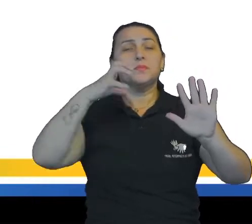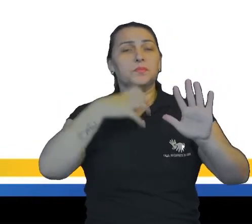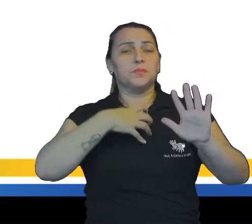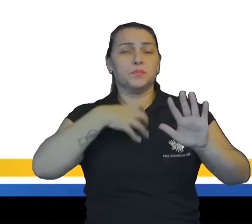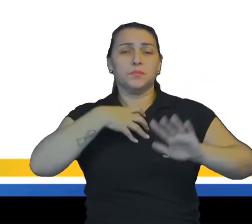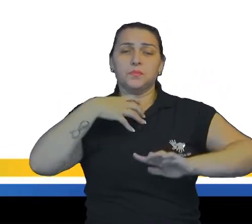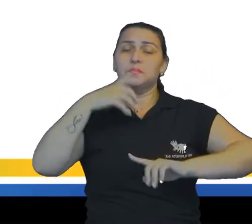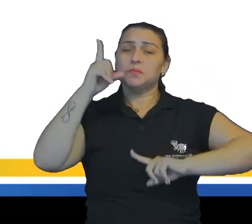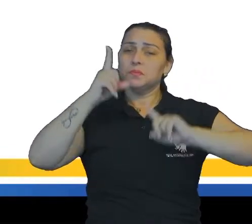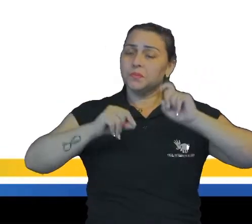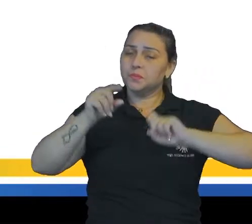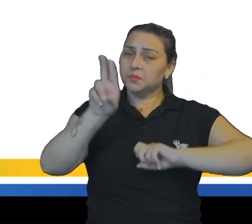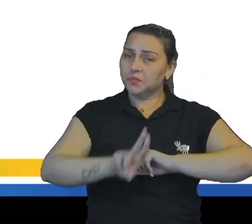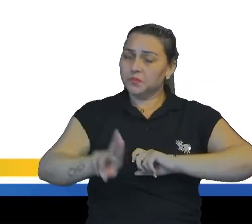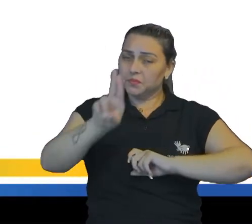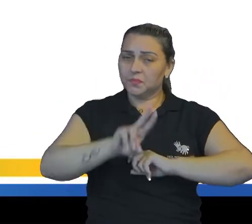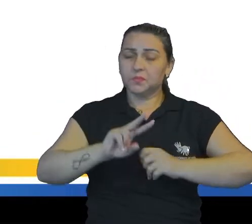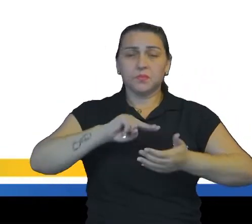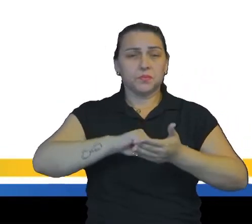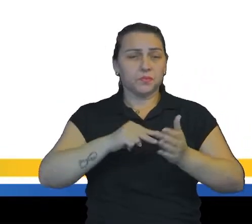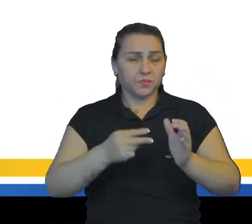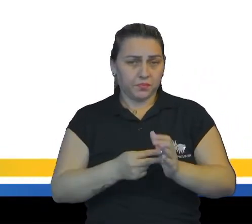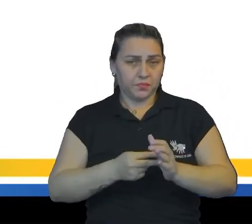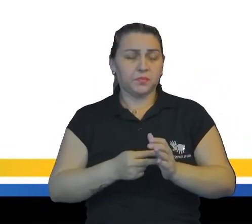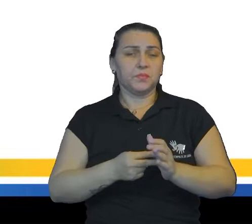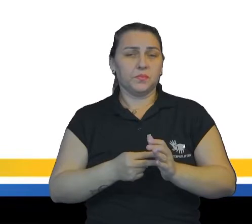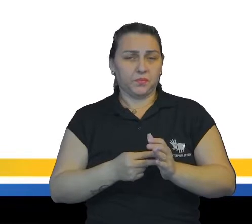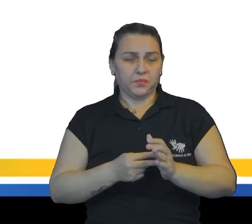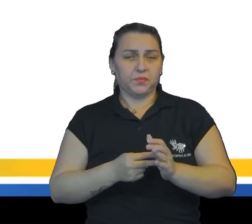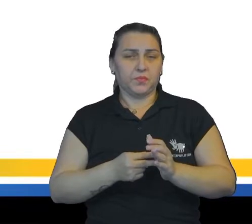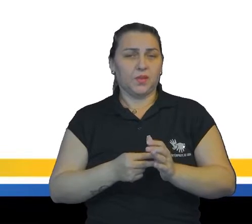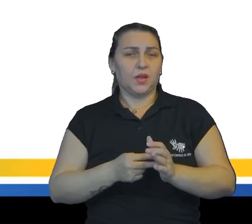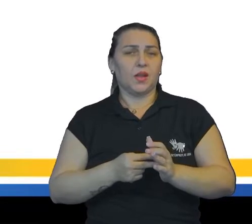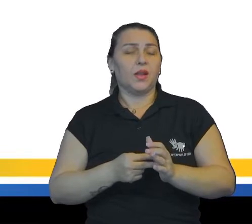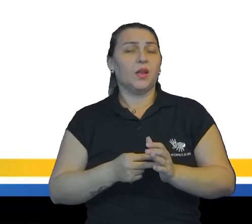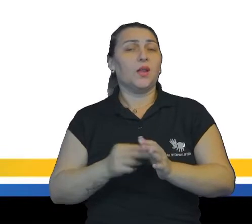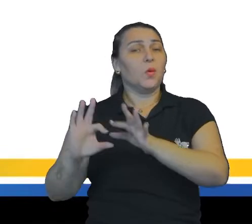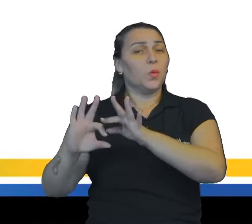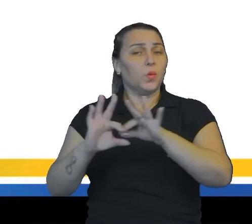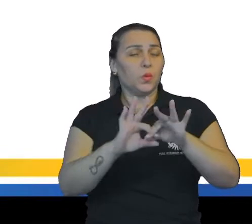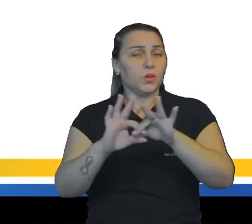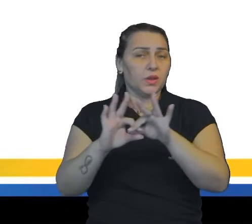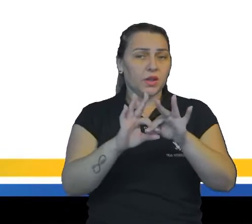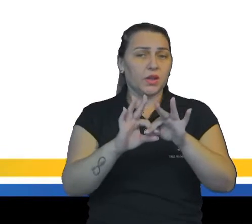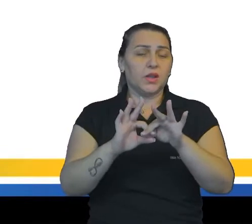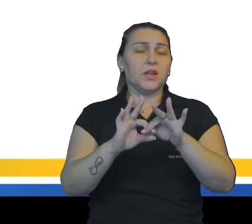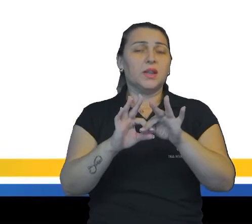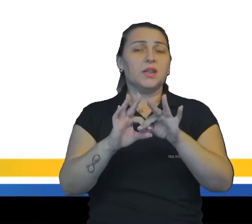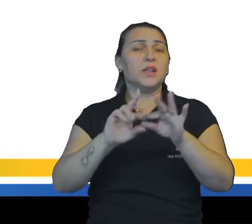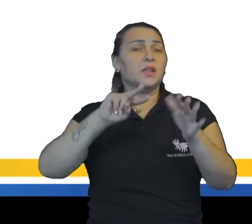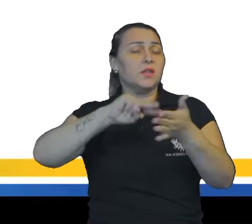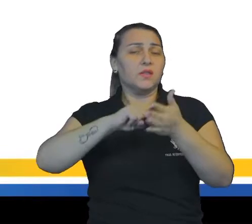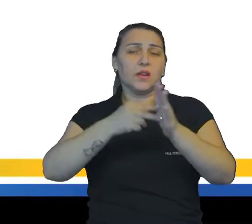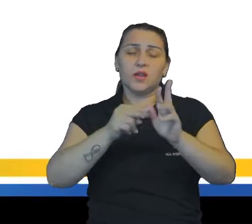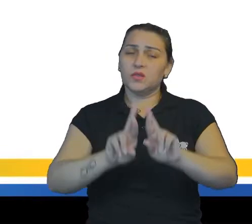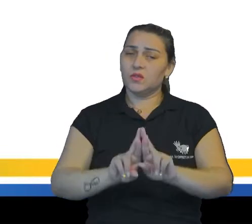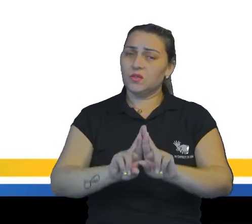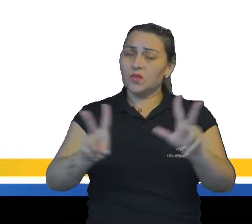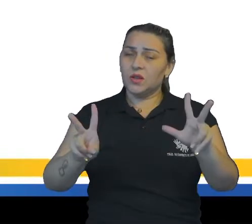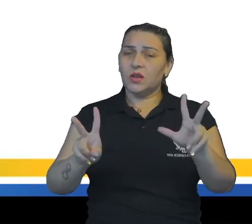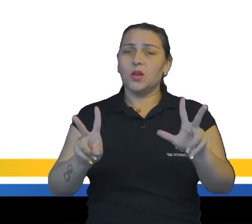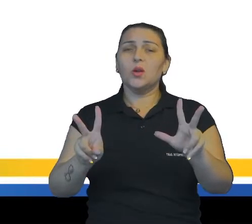expressão utilizadas com sentido figurado, ou seja, em contextos que geram um sentido diferente daquele